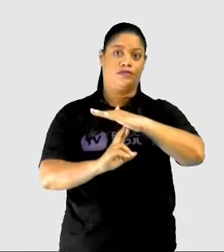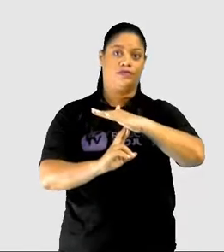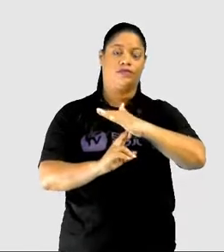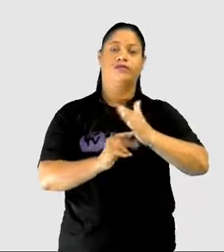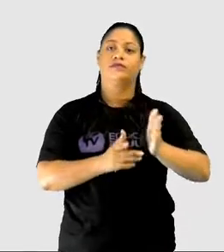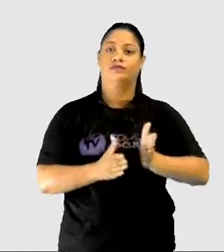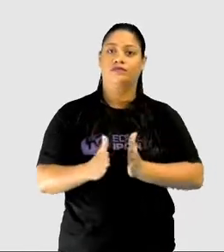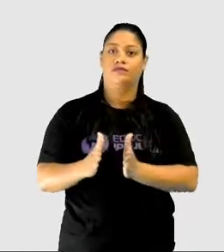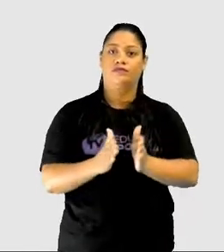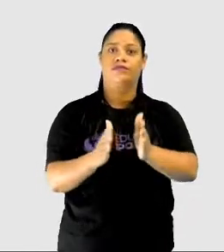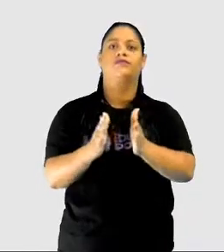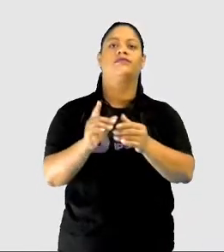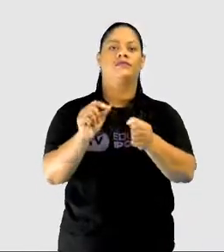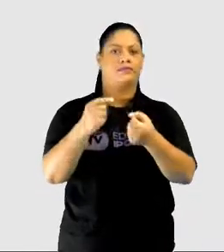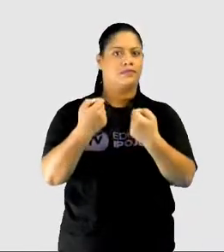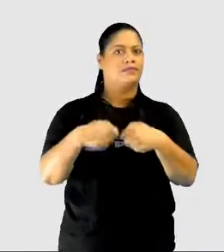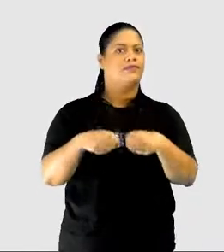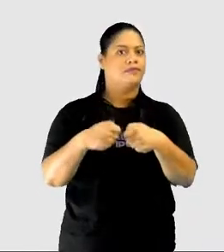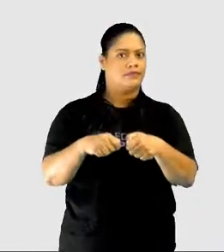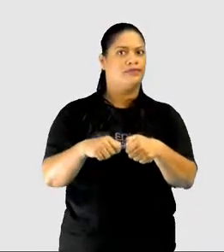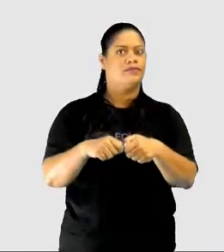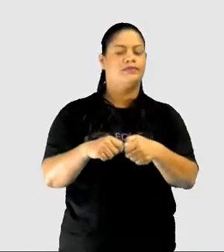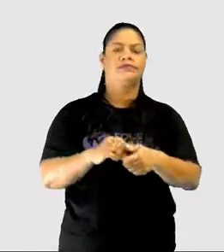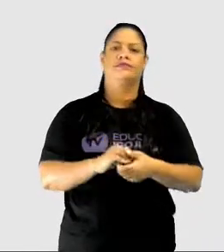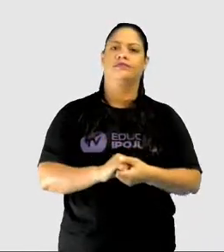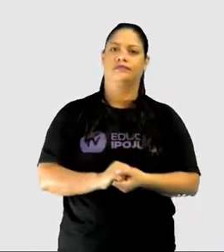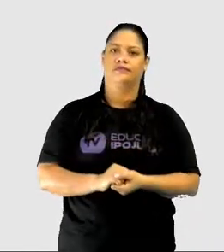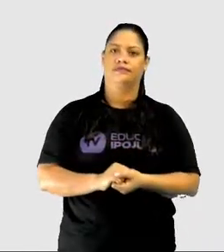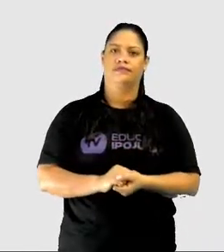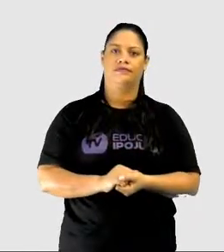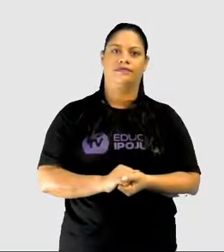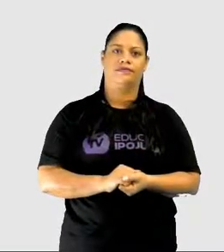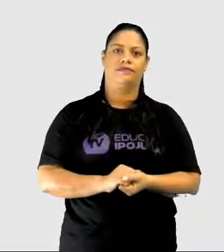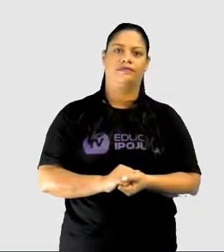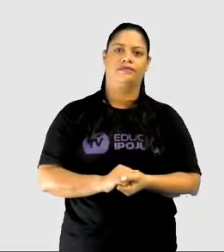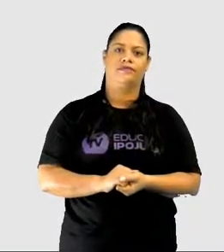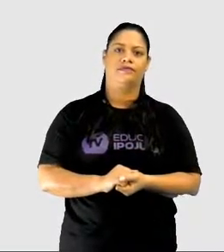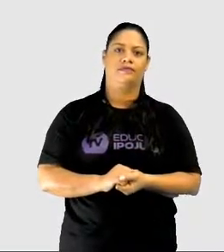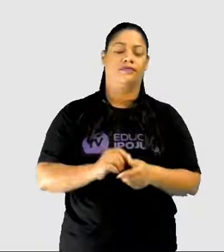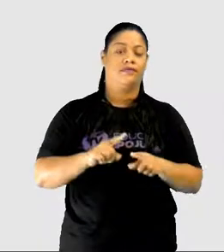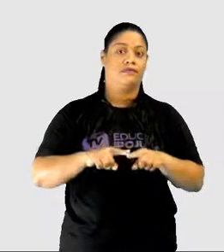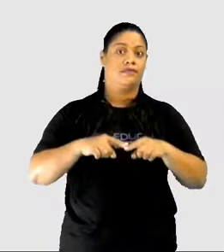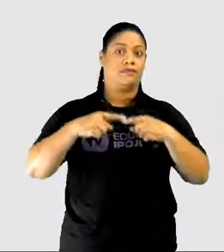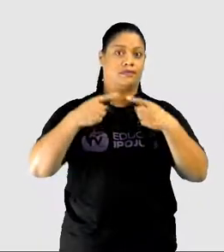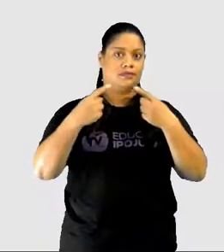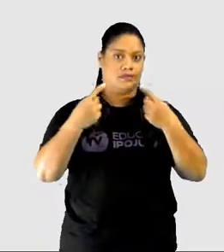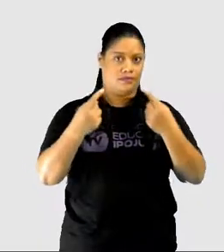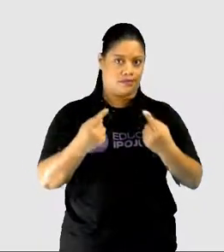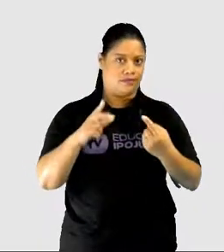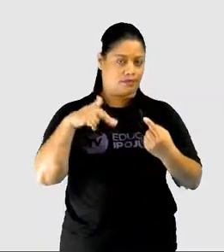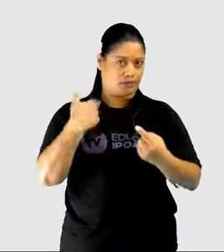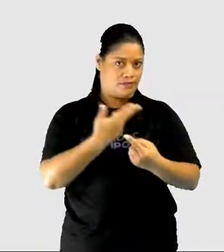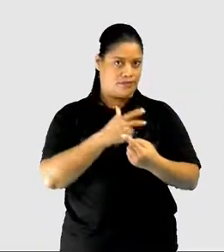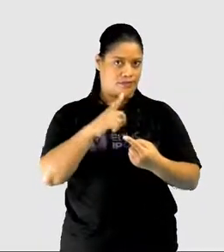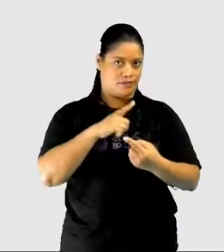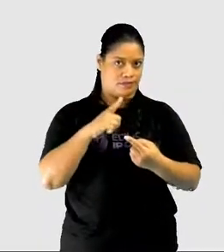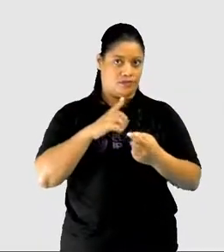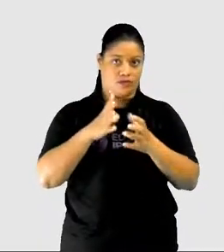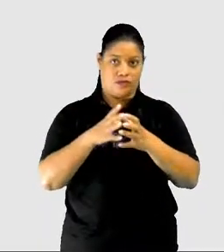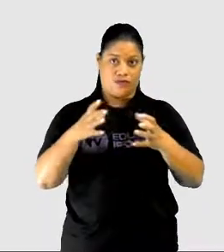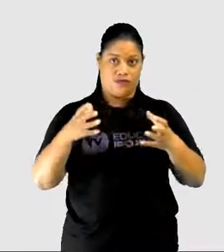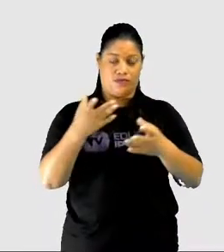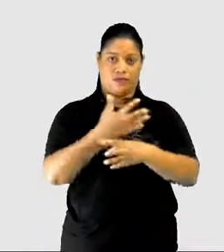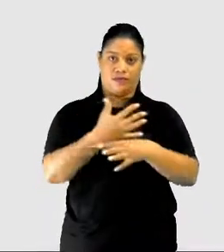porque para tudo isso a gente precisa ter acesso. Apesar de, a maior parte do acesso que a gente tem às grandes